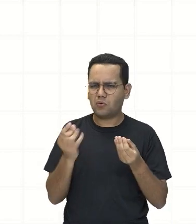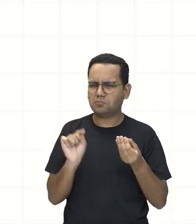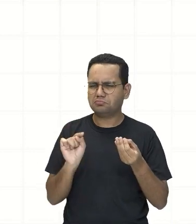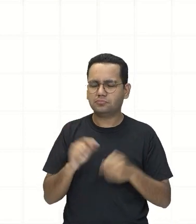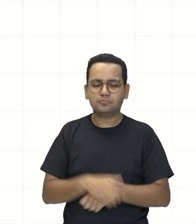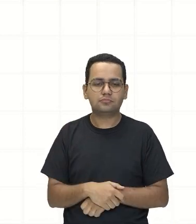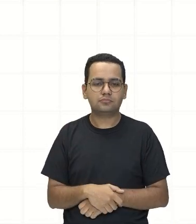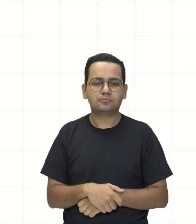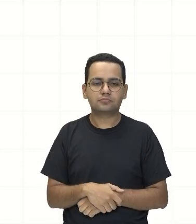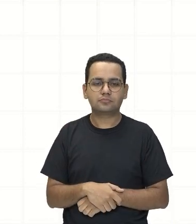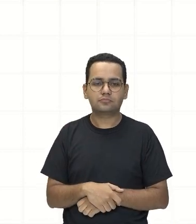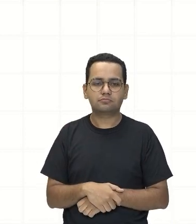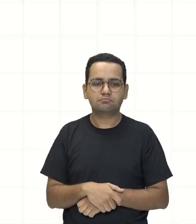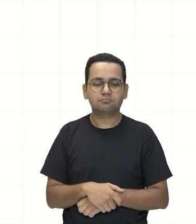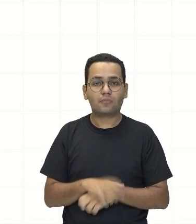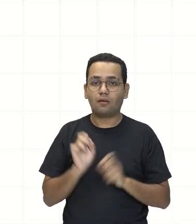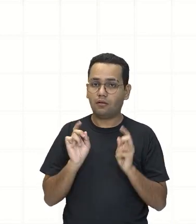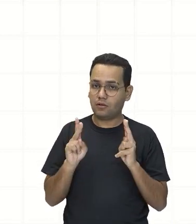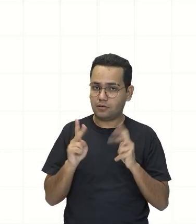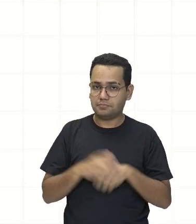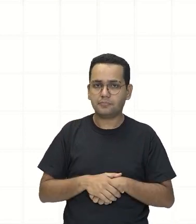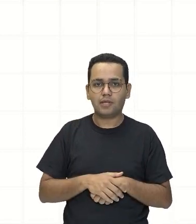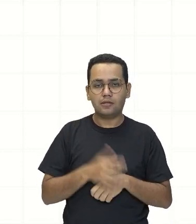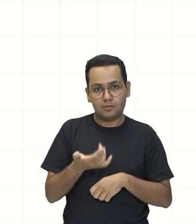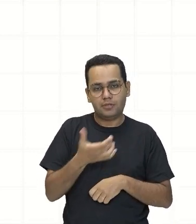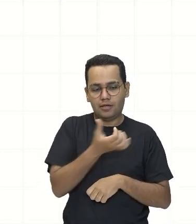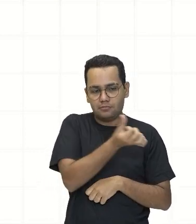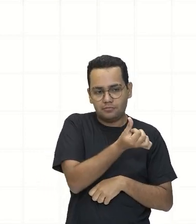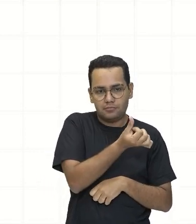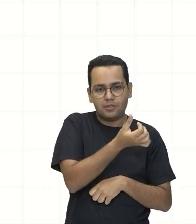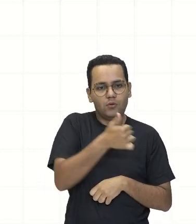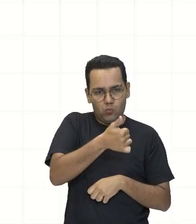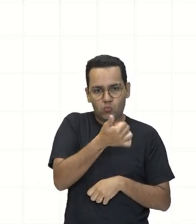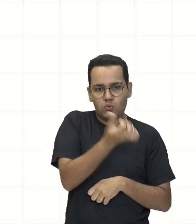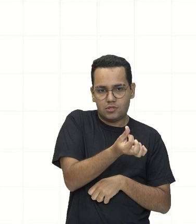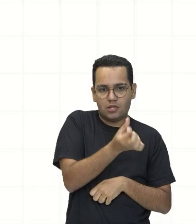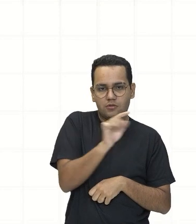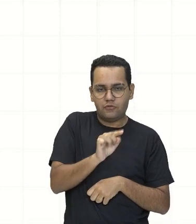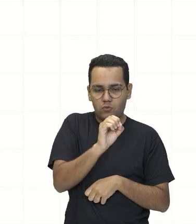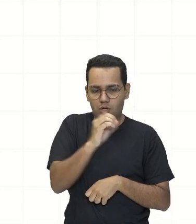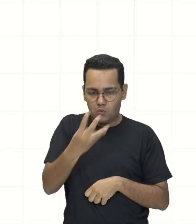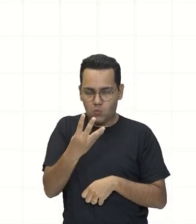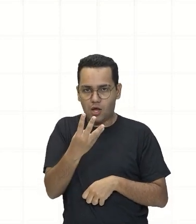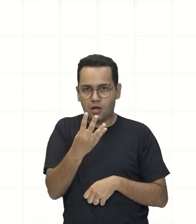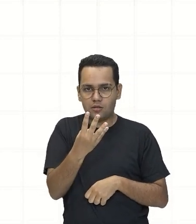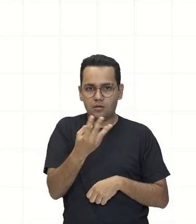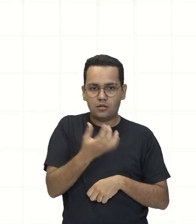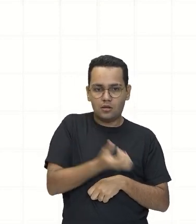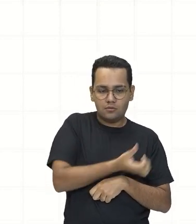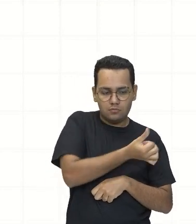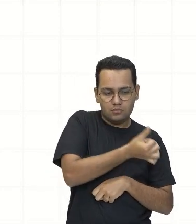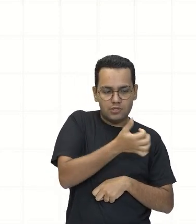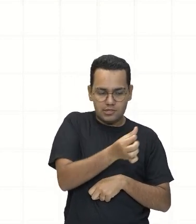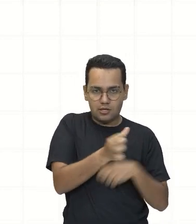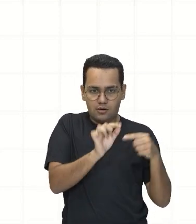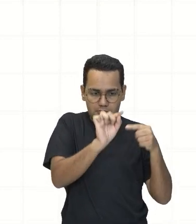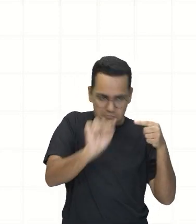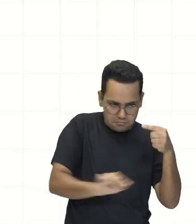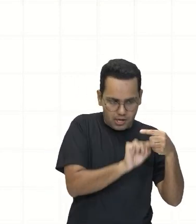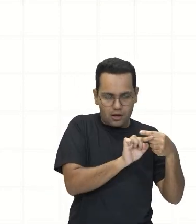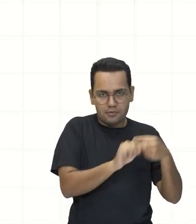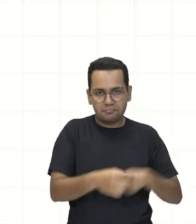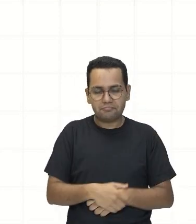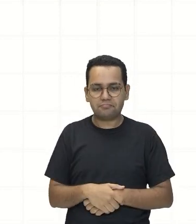Ok Vou puxar essa vírgula para cá Eu vou andar uma casa Aí ele se encaixa em 1,6 Como eu andei para a